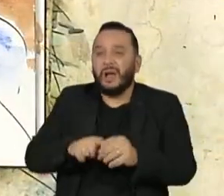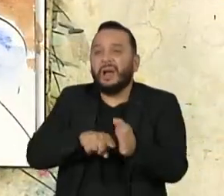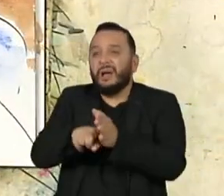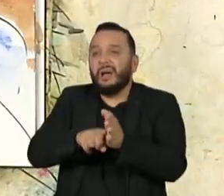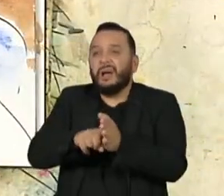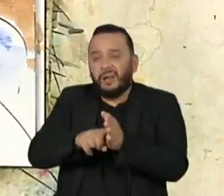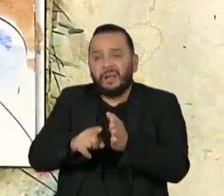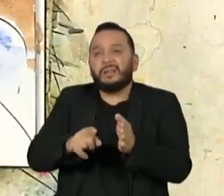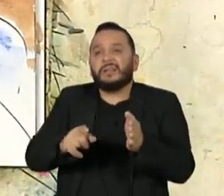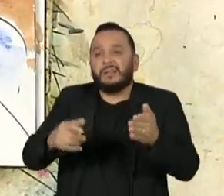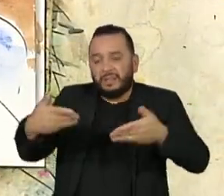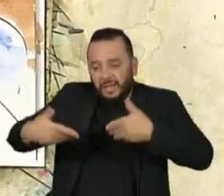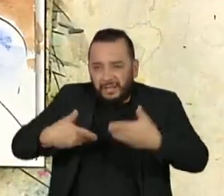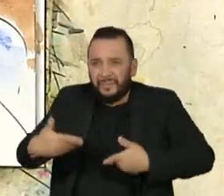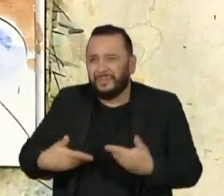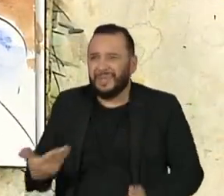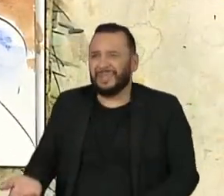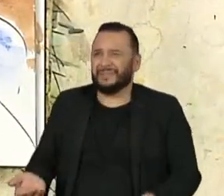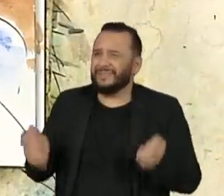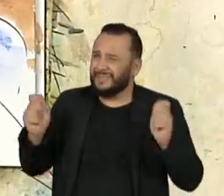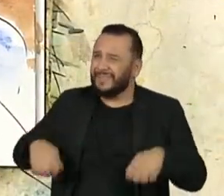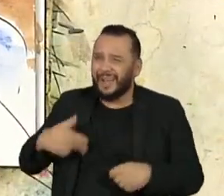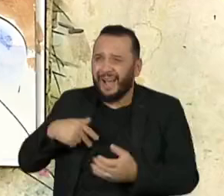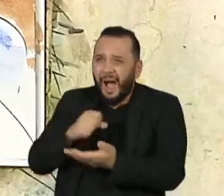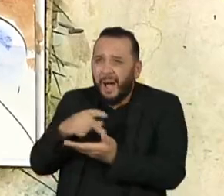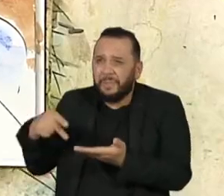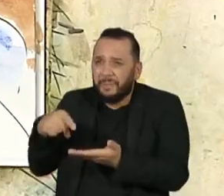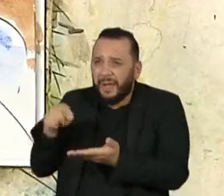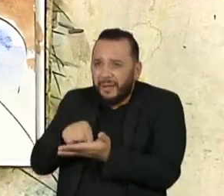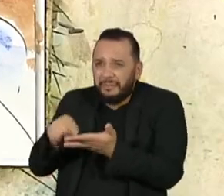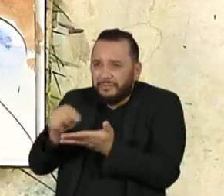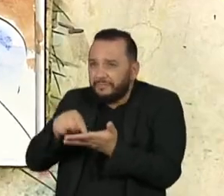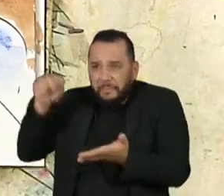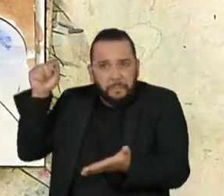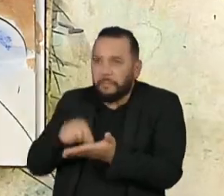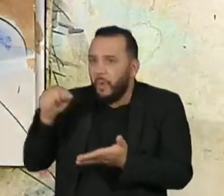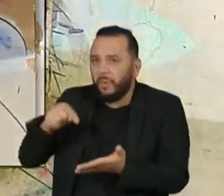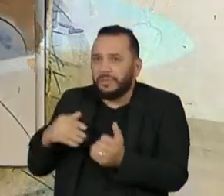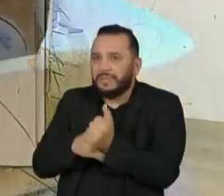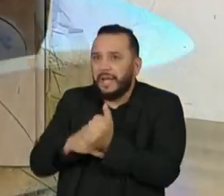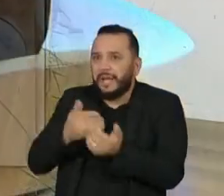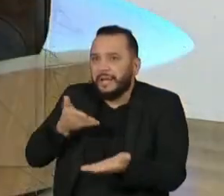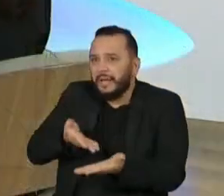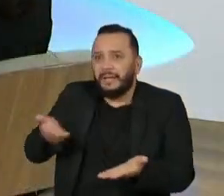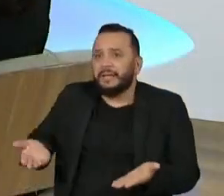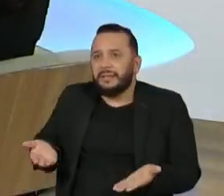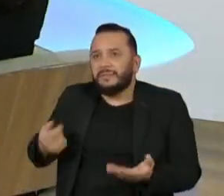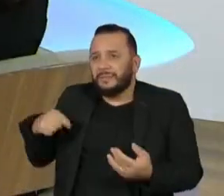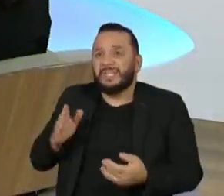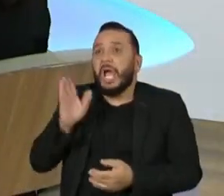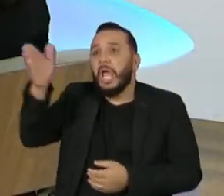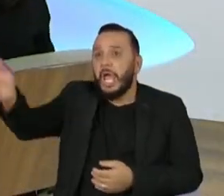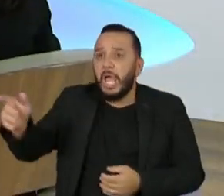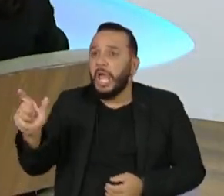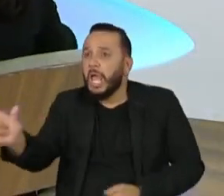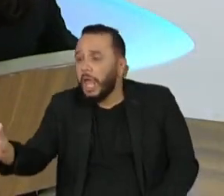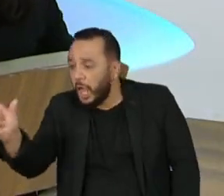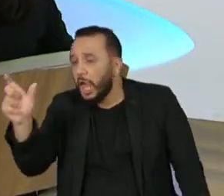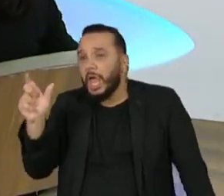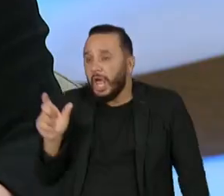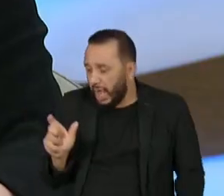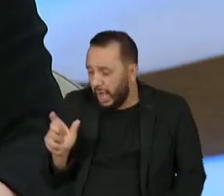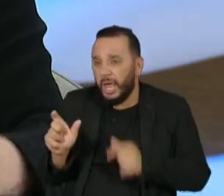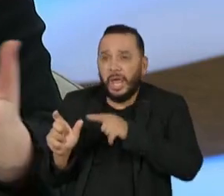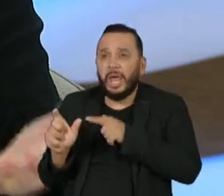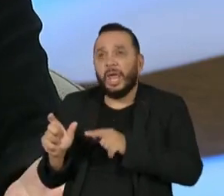governo federal, em parceria com os estados e com o próprio município, fazer, pegar essa senha e economizar tempo, economizar horas